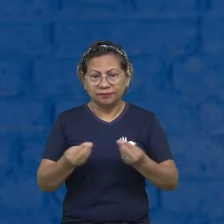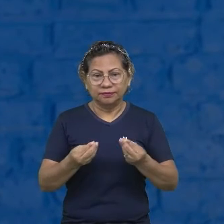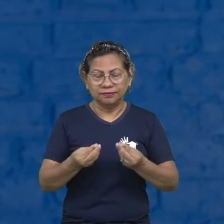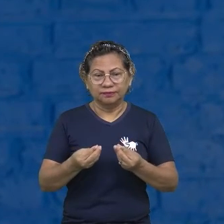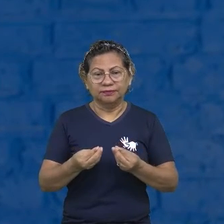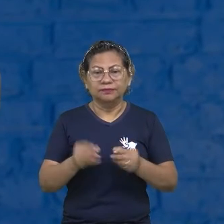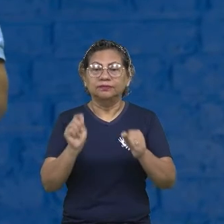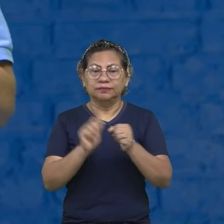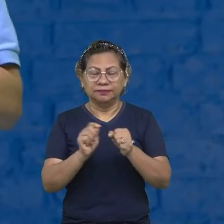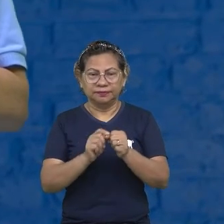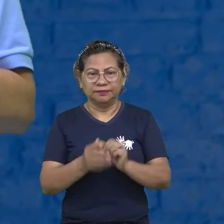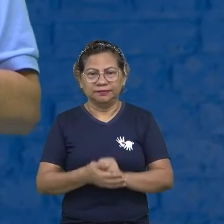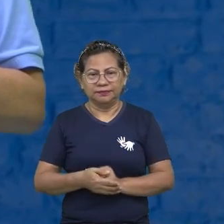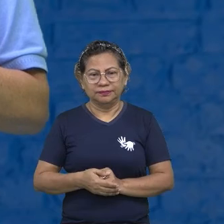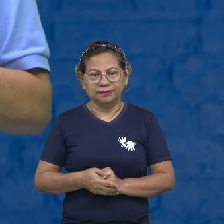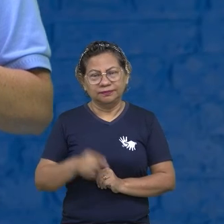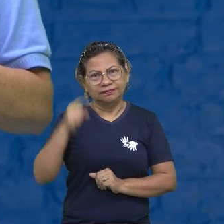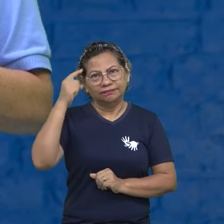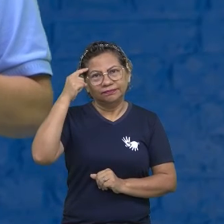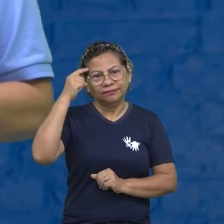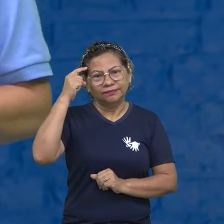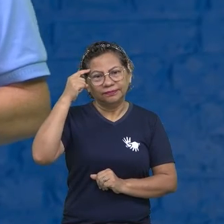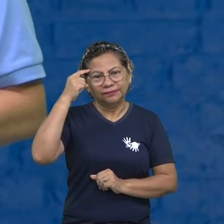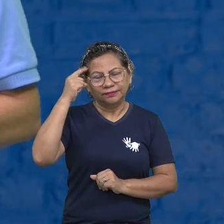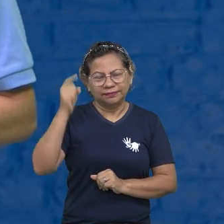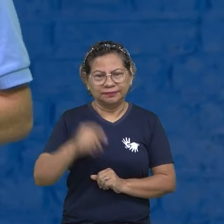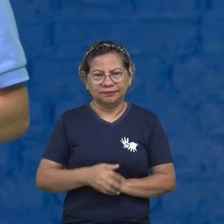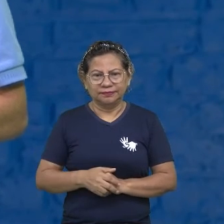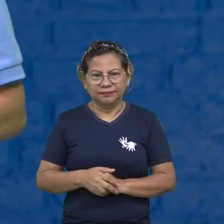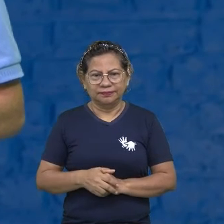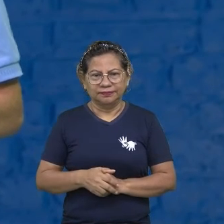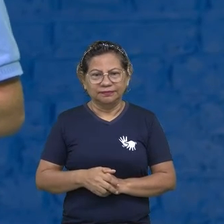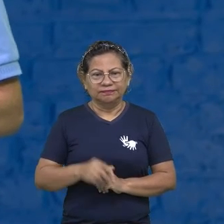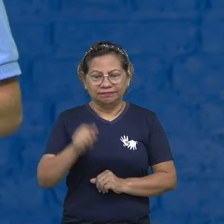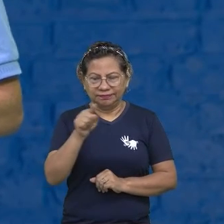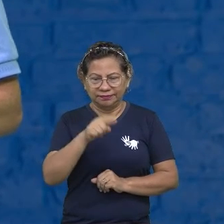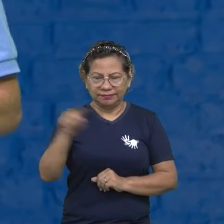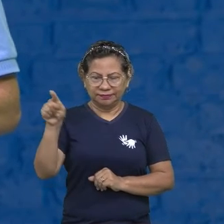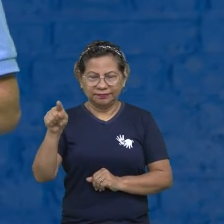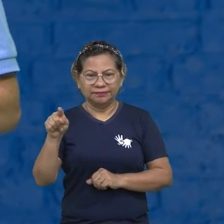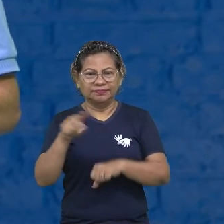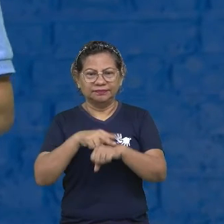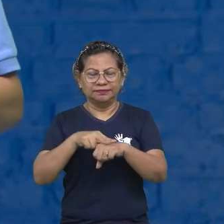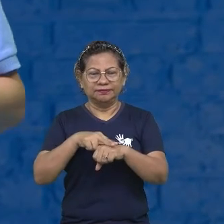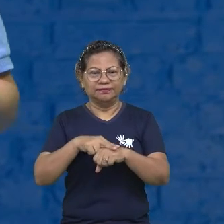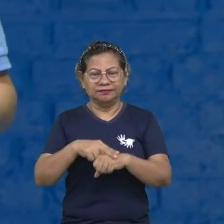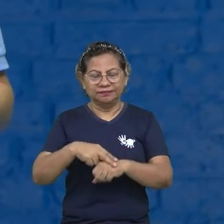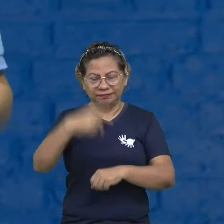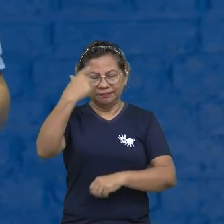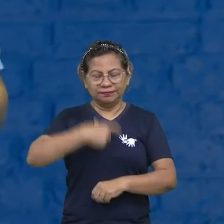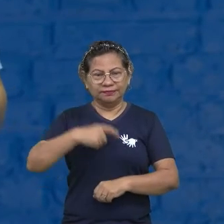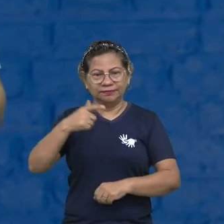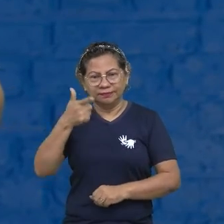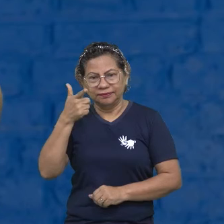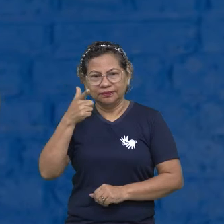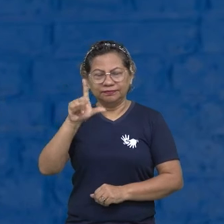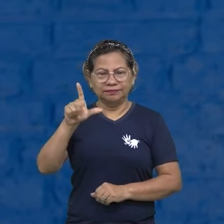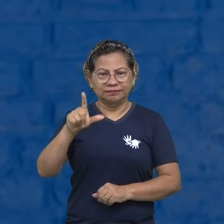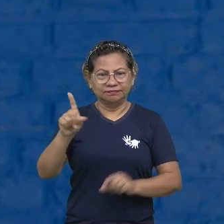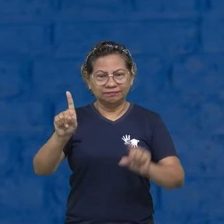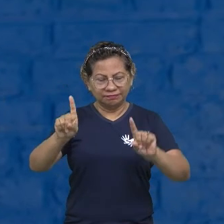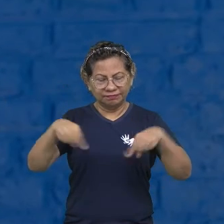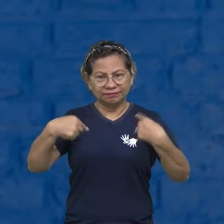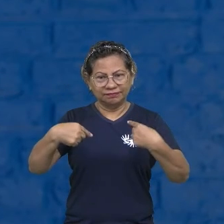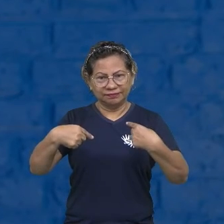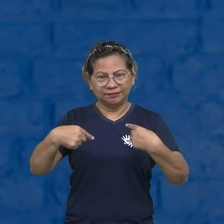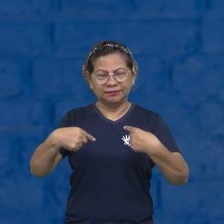Já pensou chegar no final daquele tiquezinho verde, assim, concluído? Eu consegui fazer esse desafio para